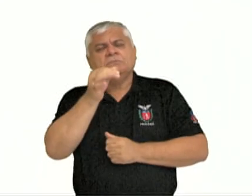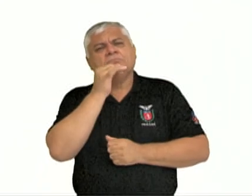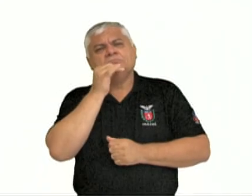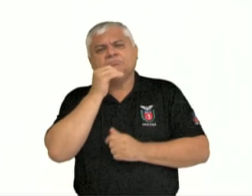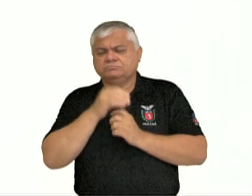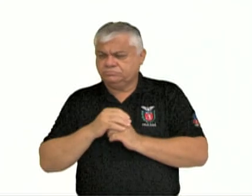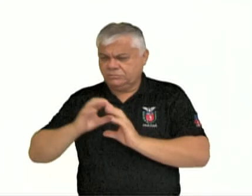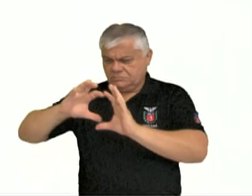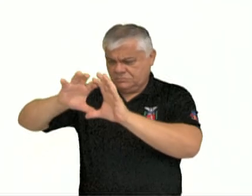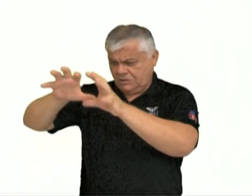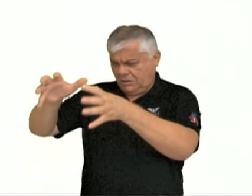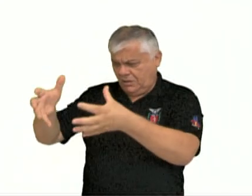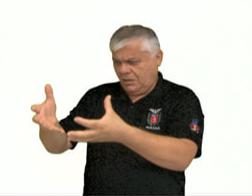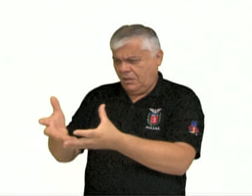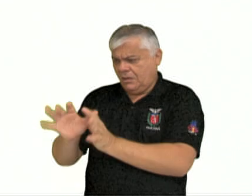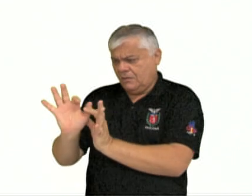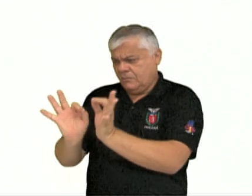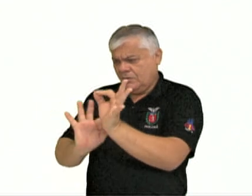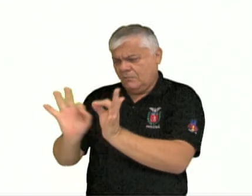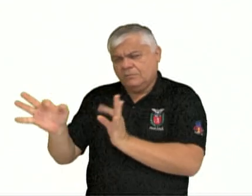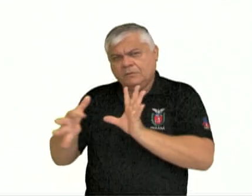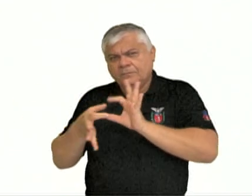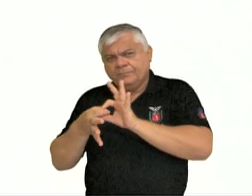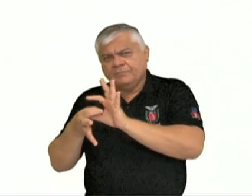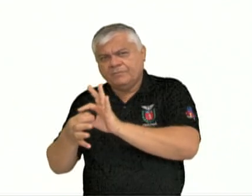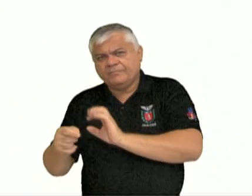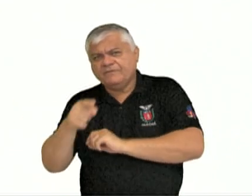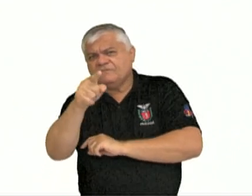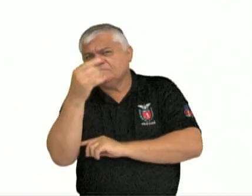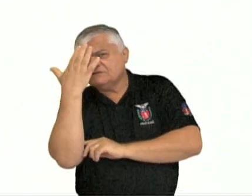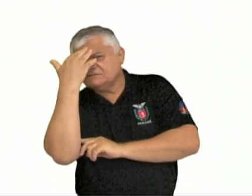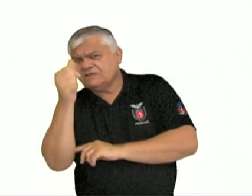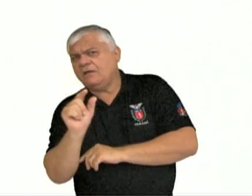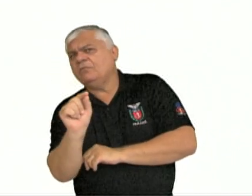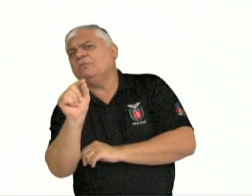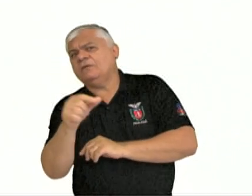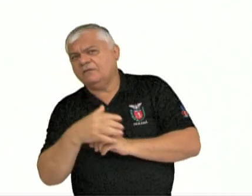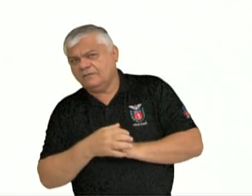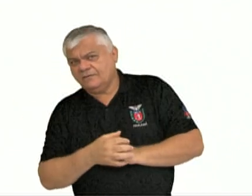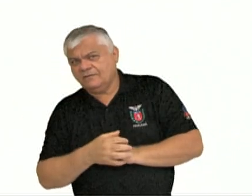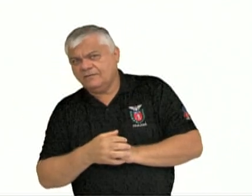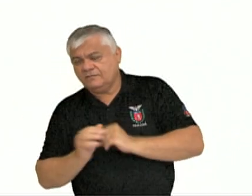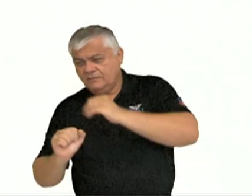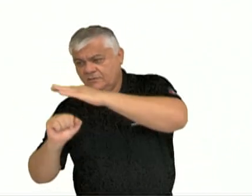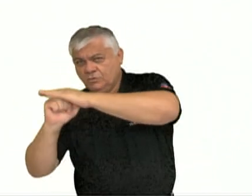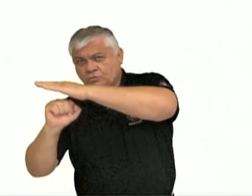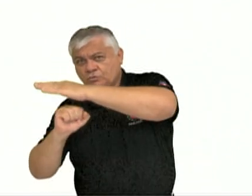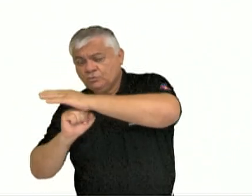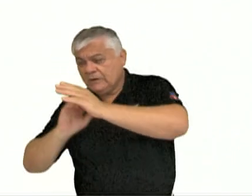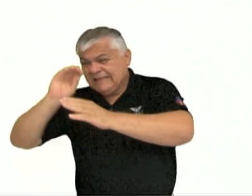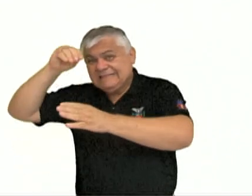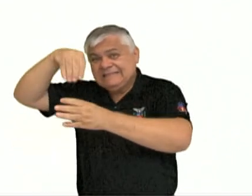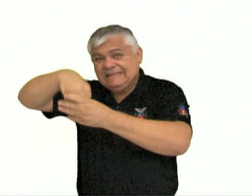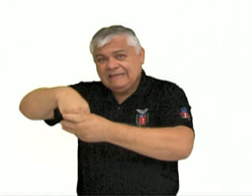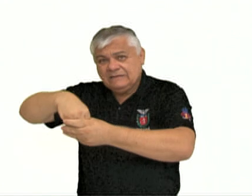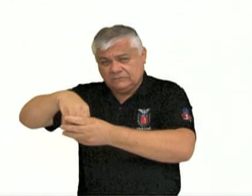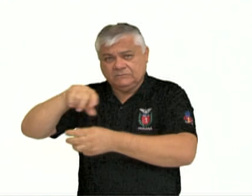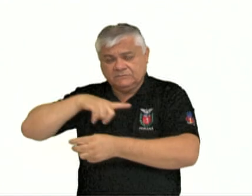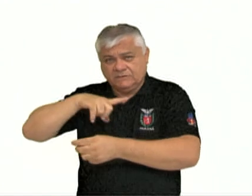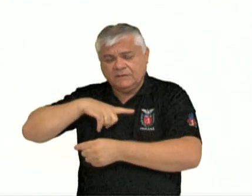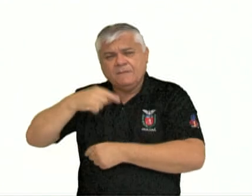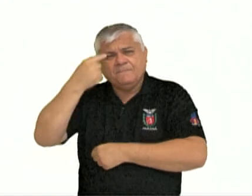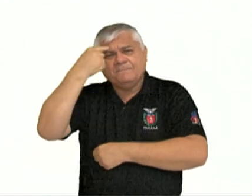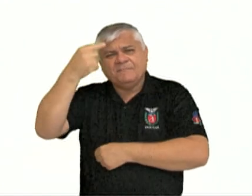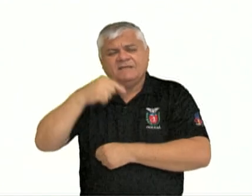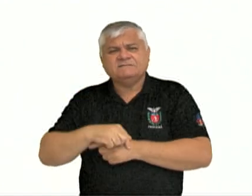formação da terra que está ligado a essa ideia da estrutura interna do planeta? Já pensou que